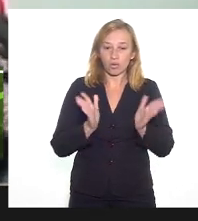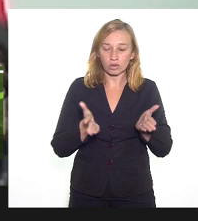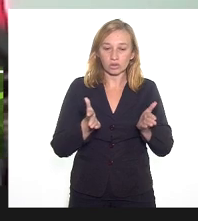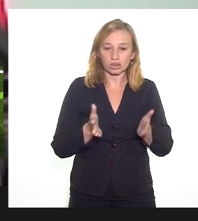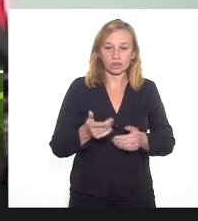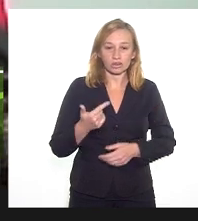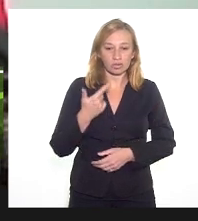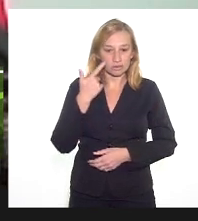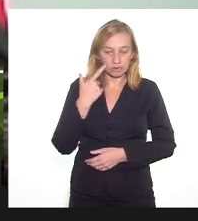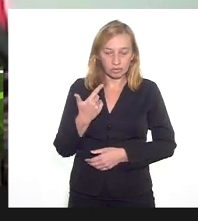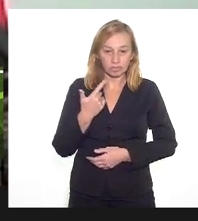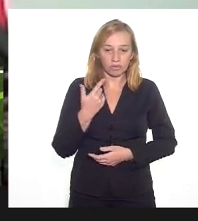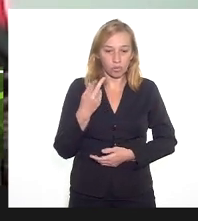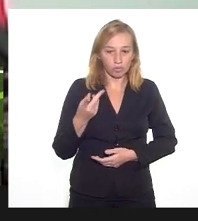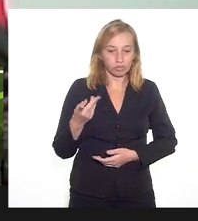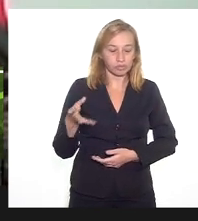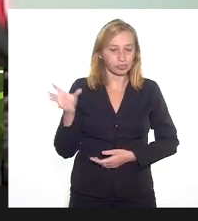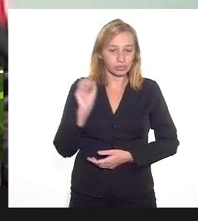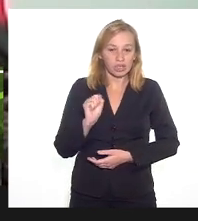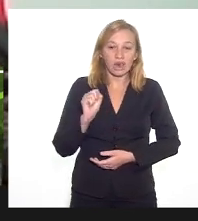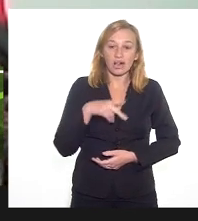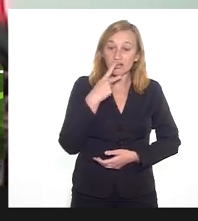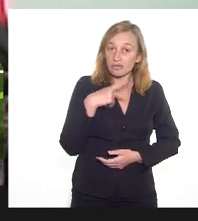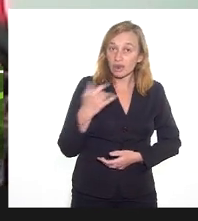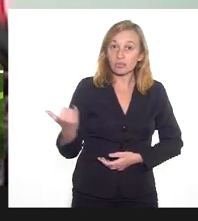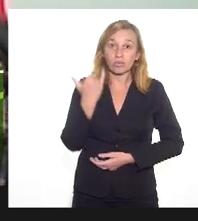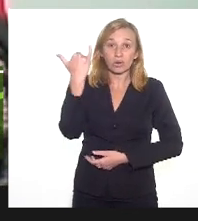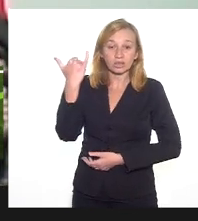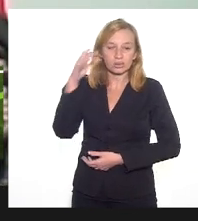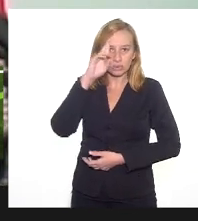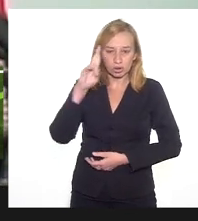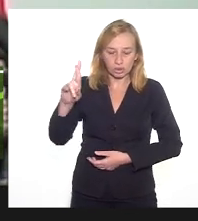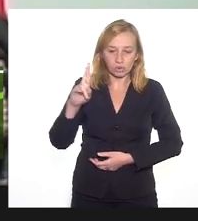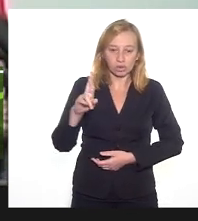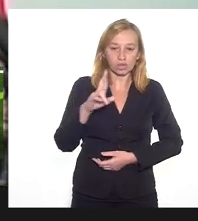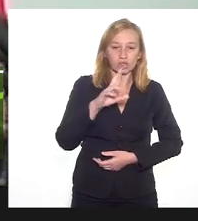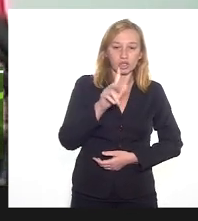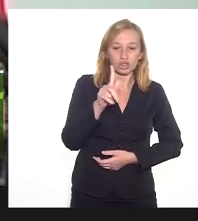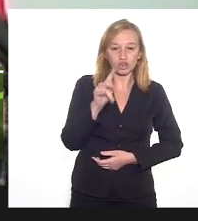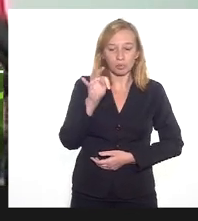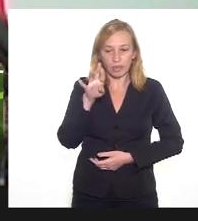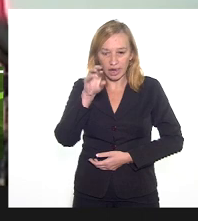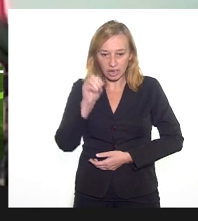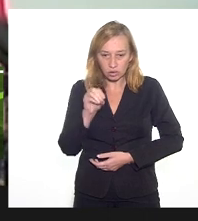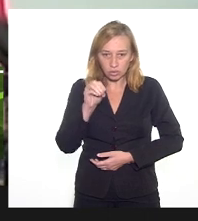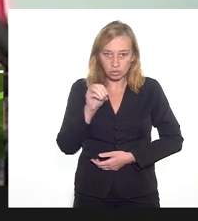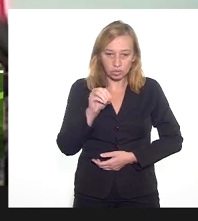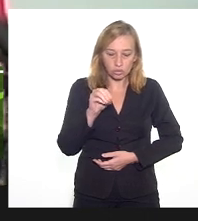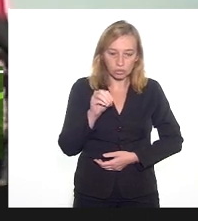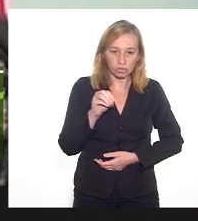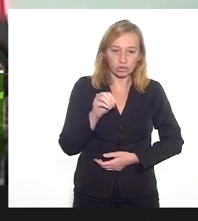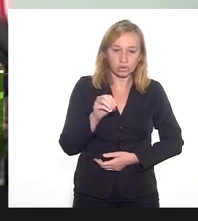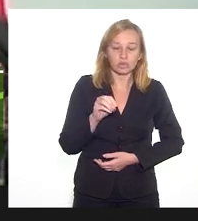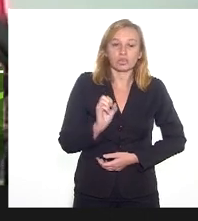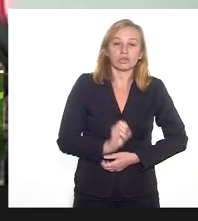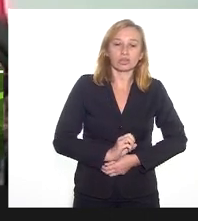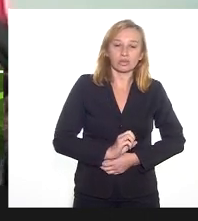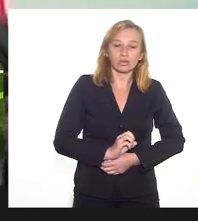considerações muito importantes do senhor Gilberto Firmino Coutinho Júnior